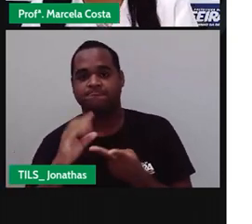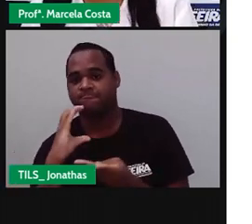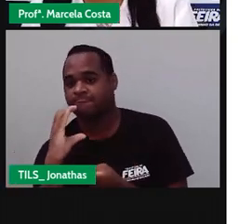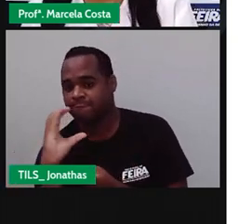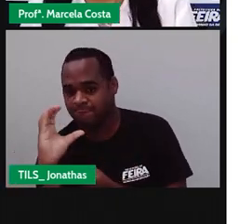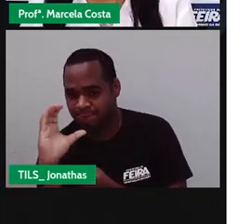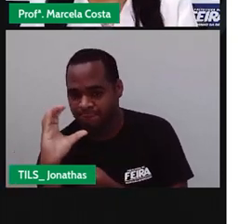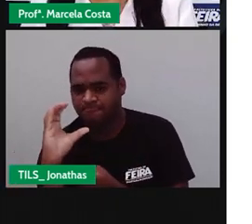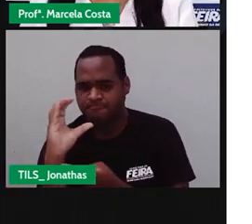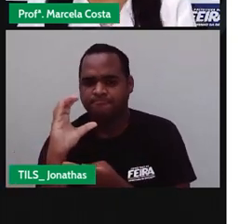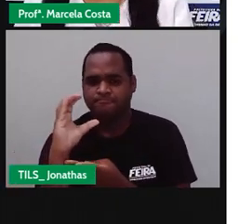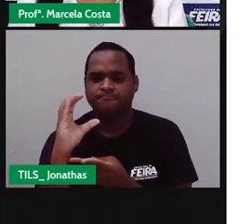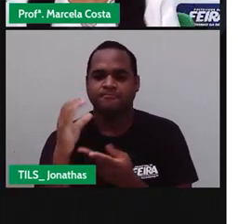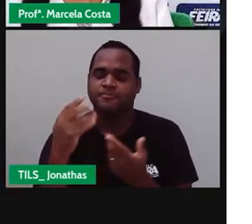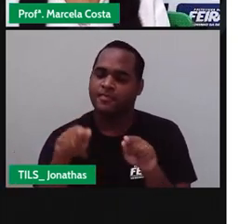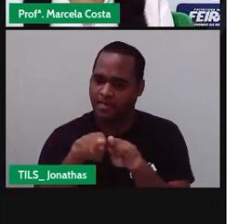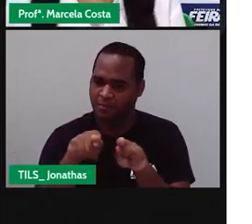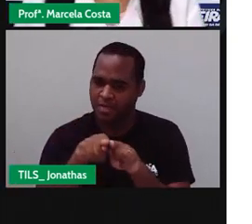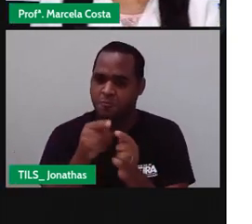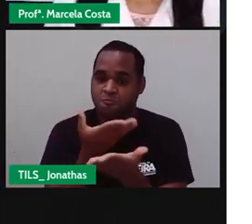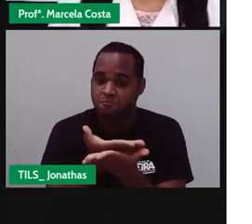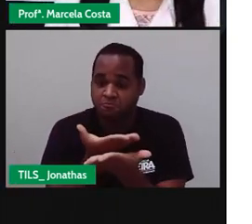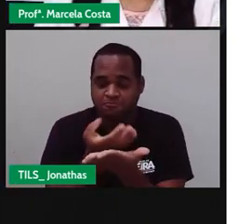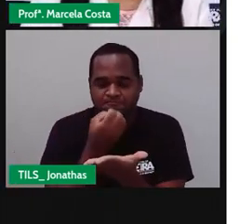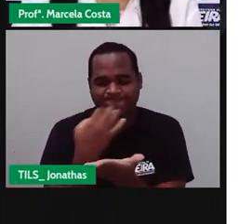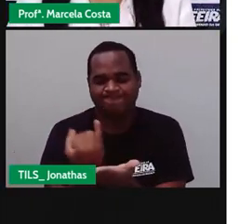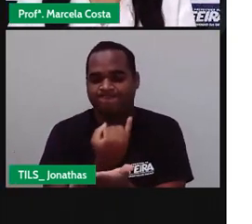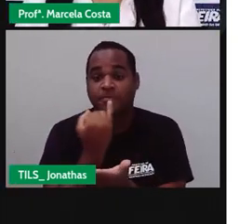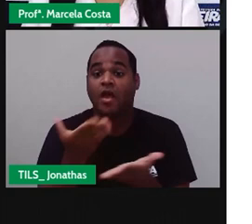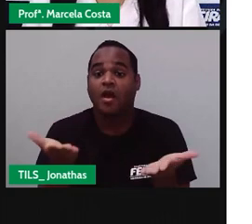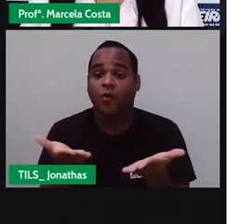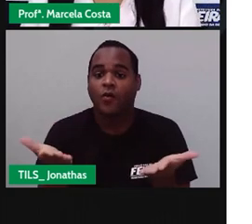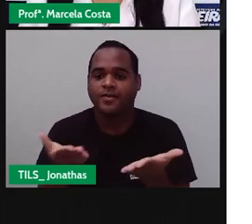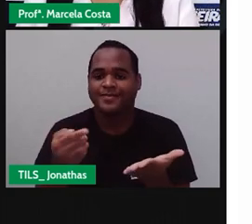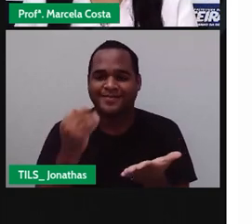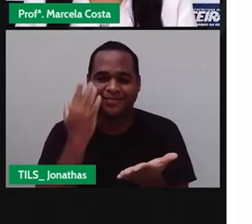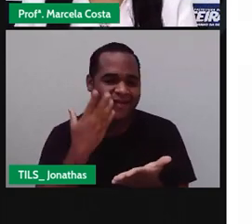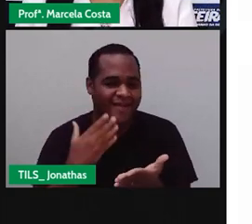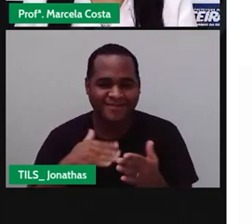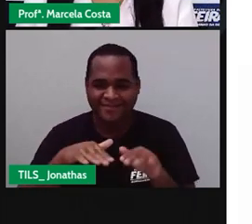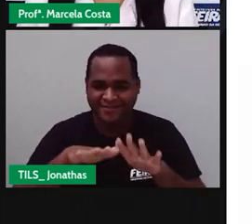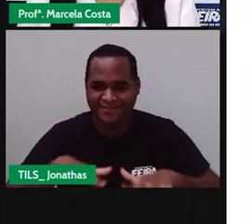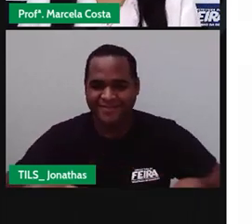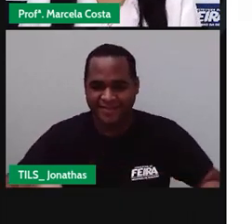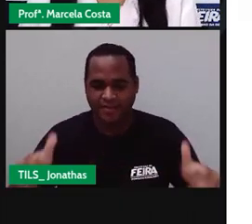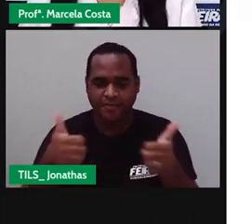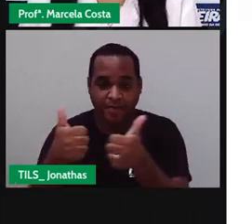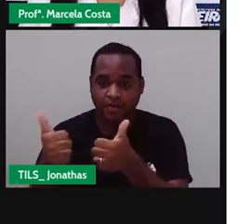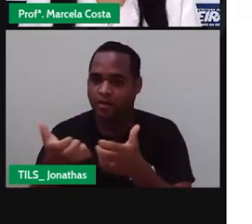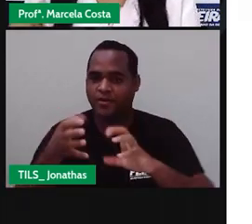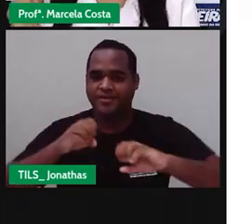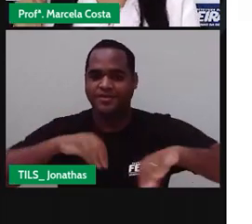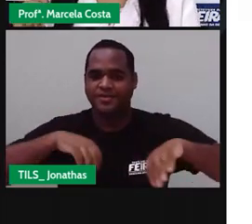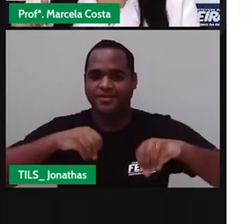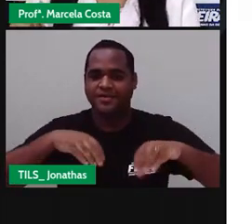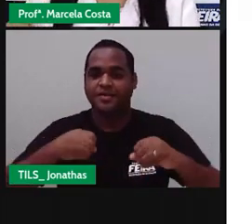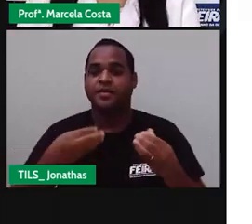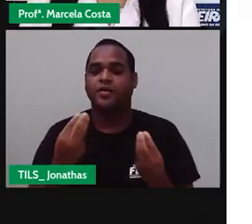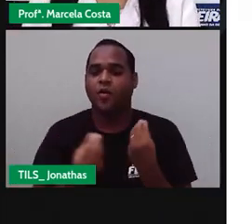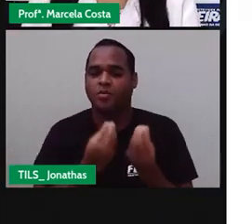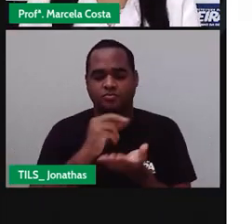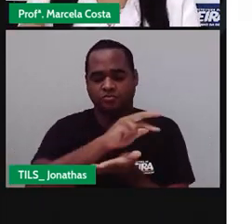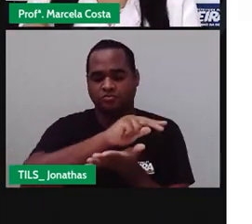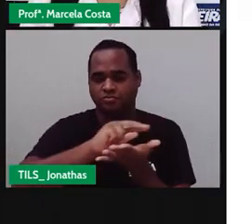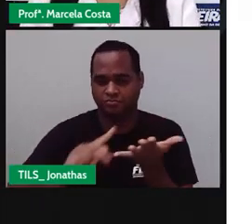humanas, tá? E hoje, criançada, com essa aula de